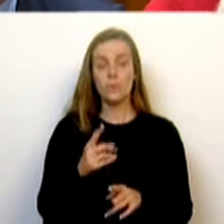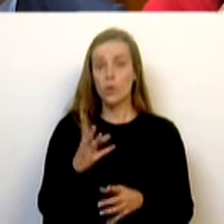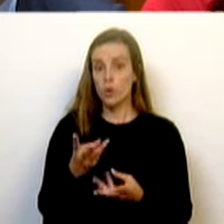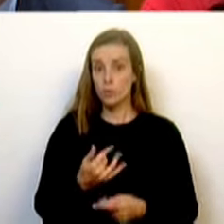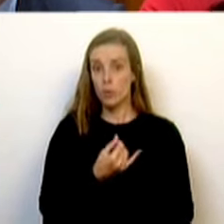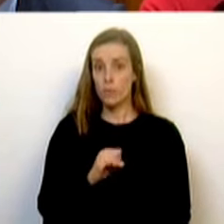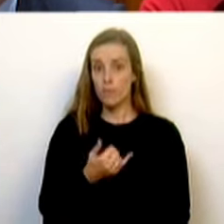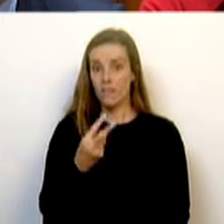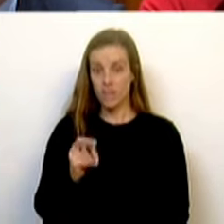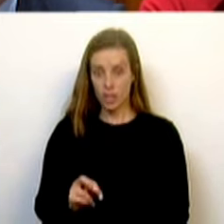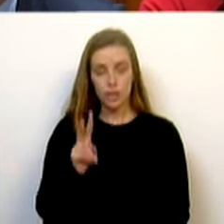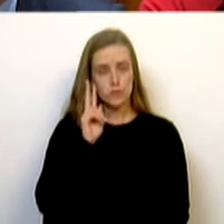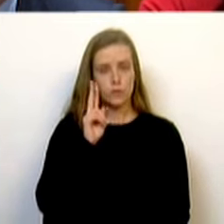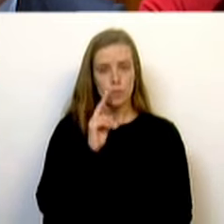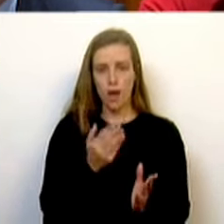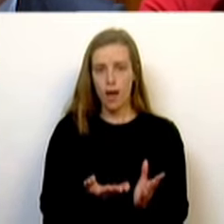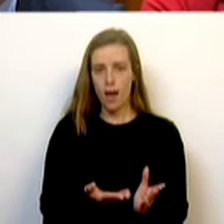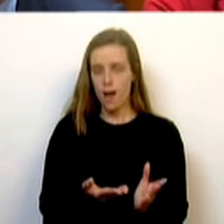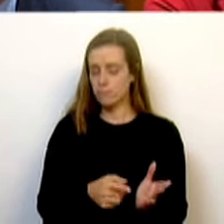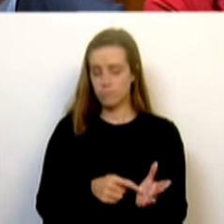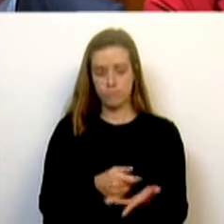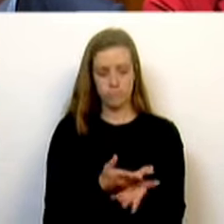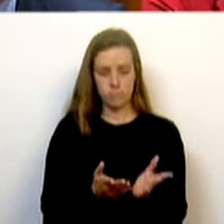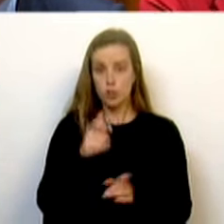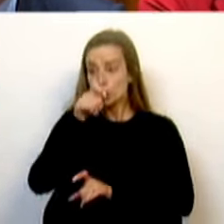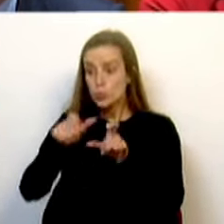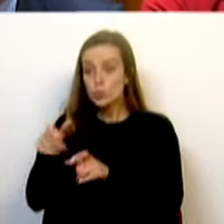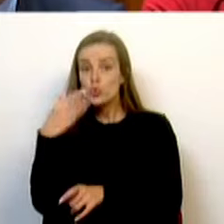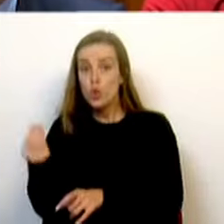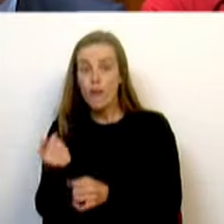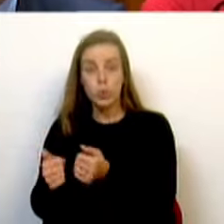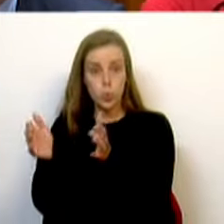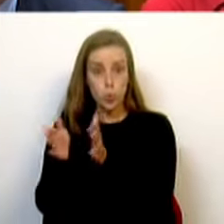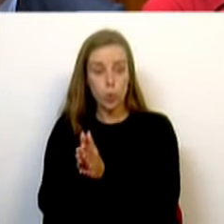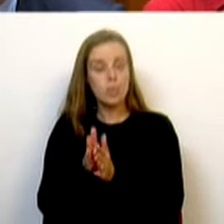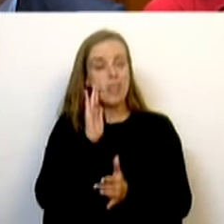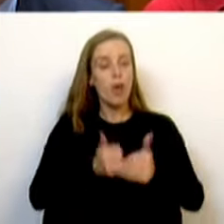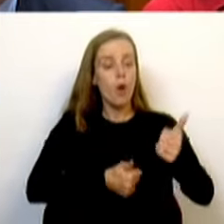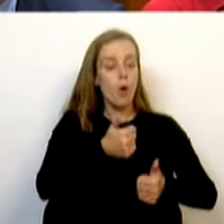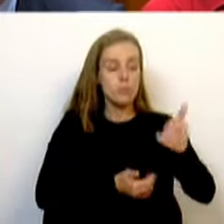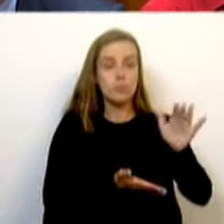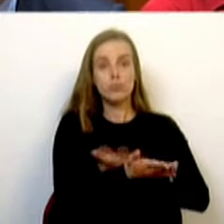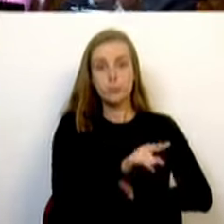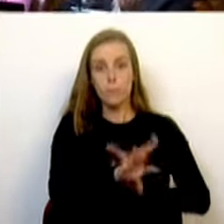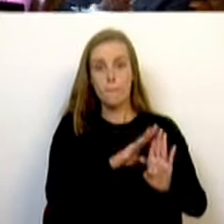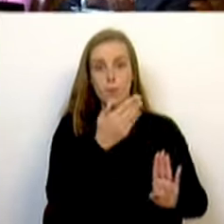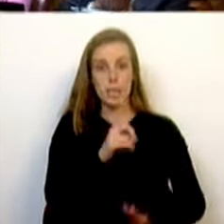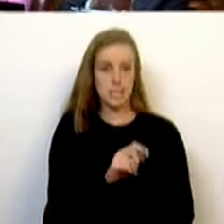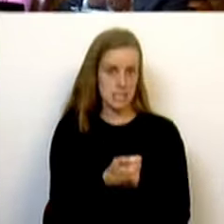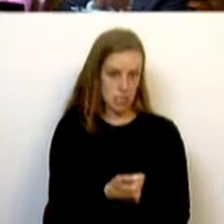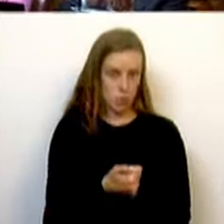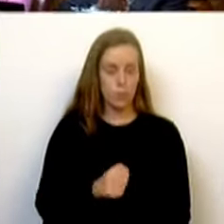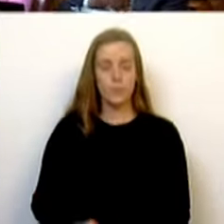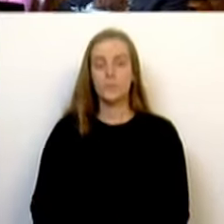dotado das verbas necessárias para que todos os concorreram ao Porta 65 e eram elegíveis que tivessem dito apoio na base do Porta